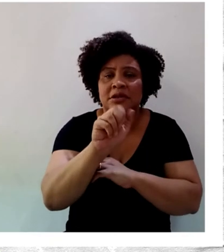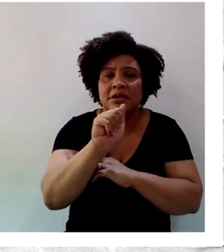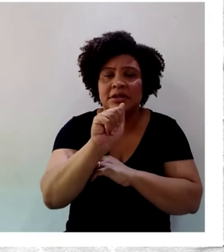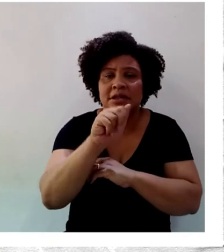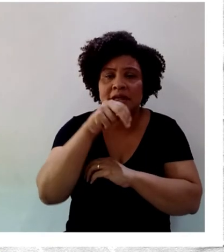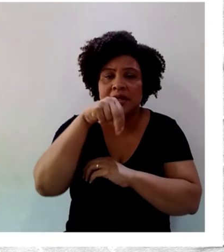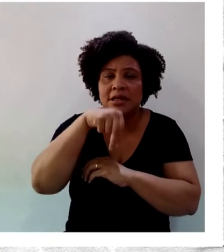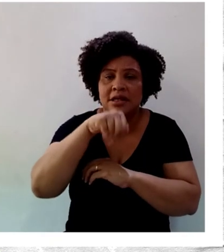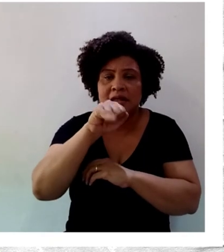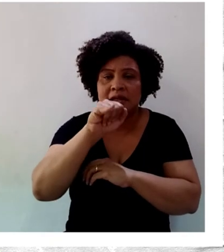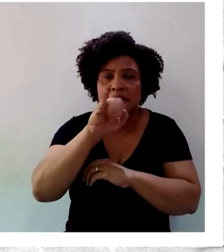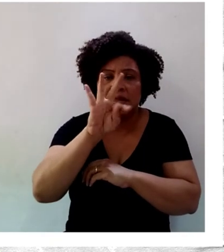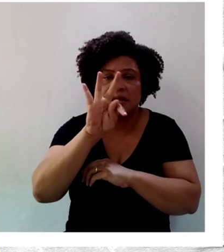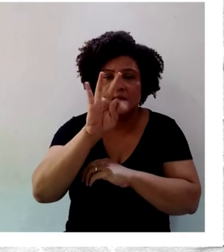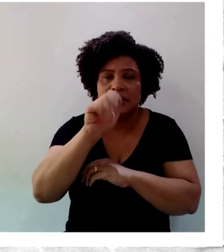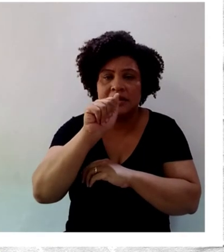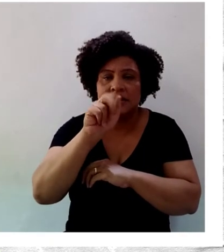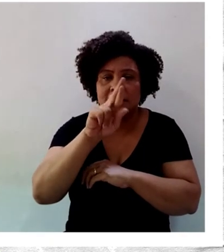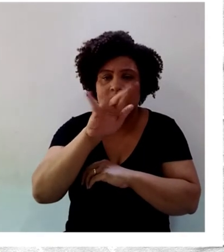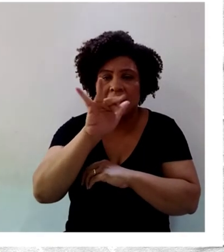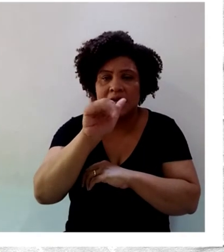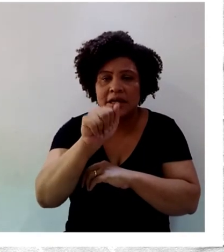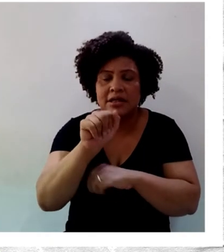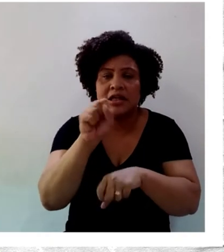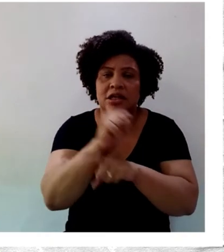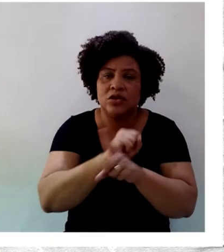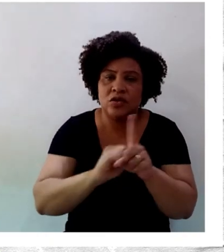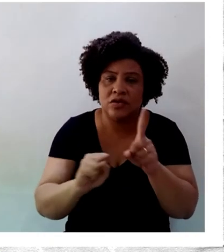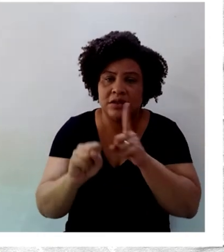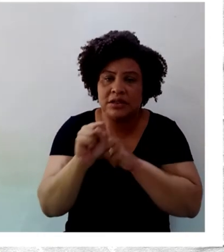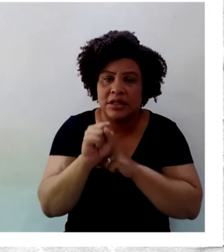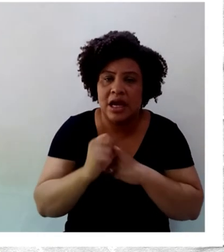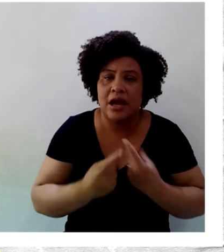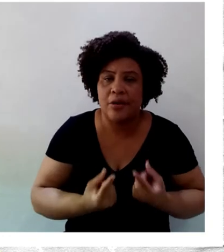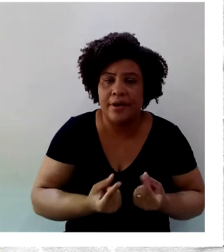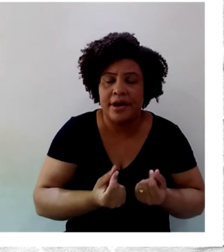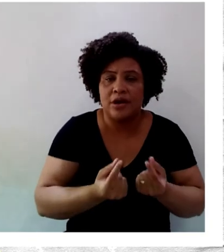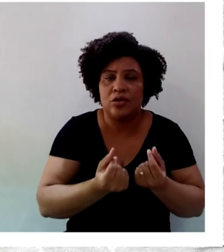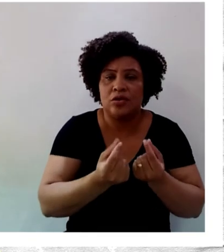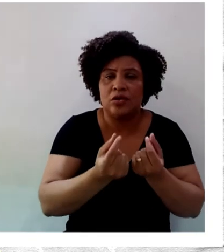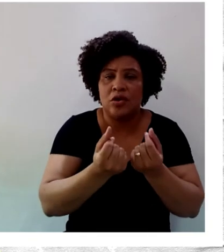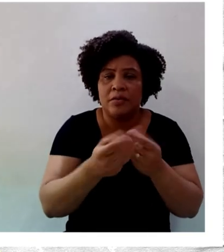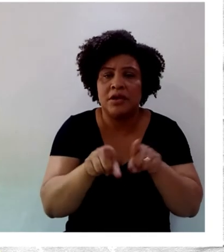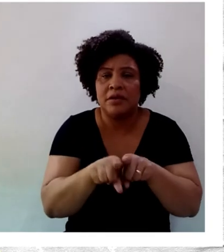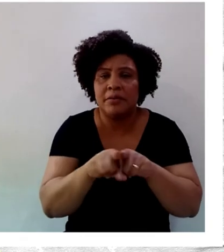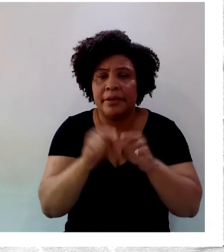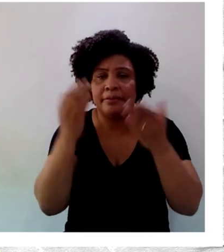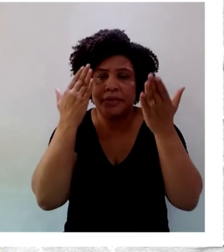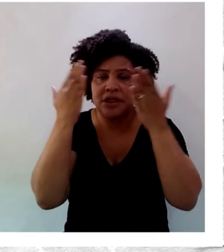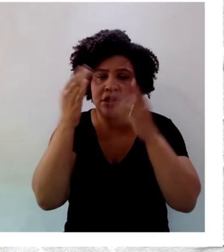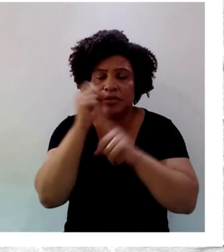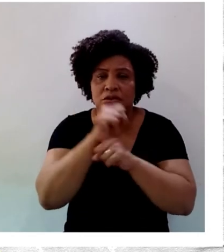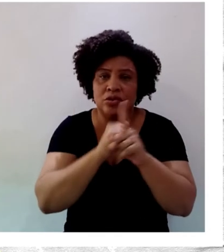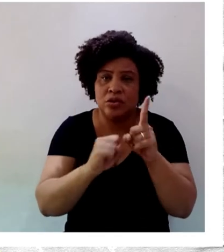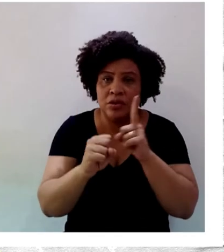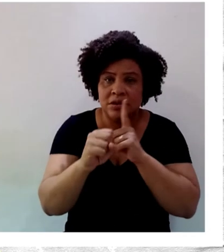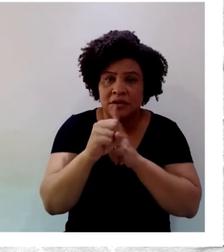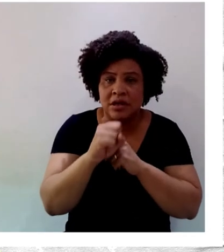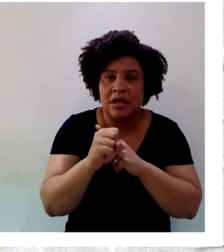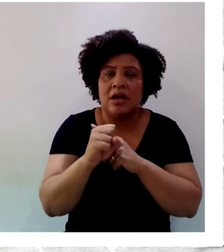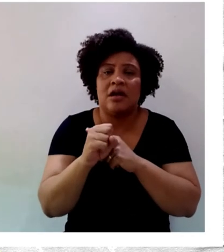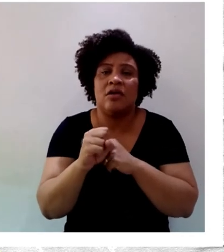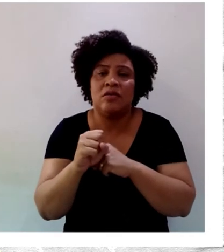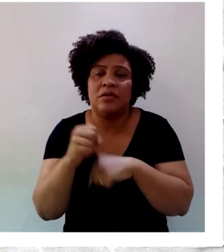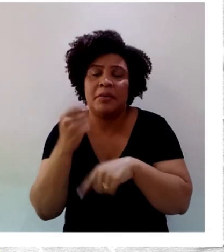uma crise social, uma crise econômica, uma crise psicosocial, uma crise